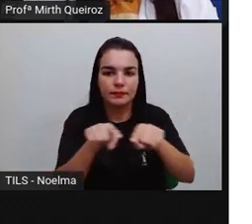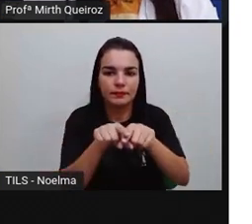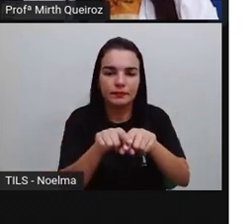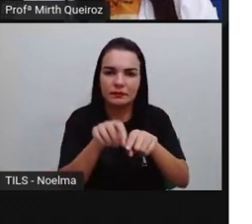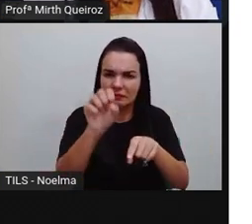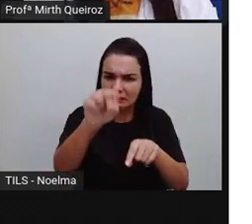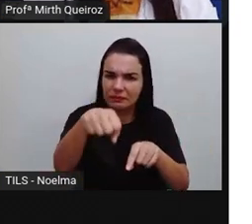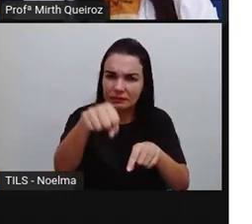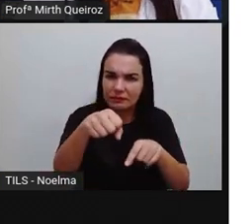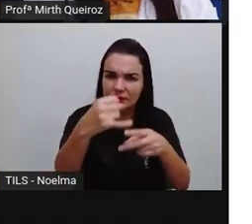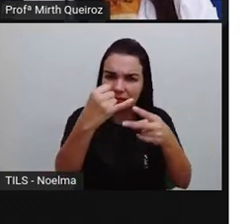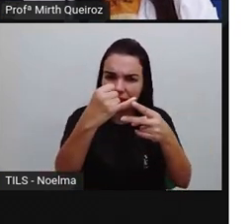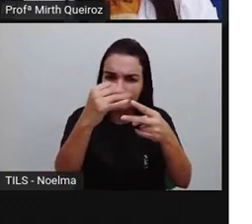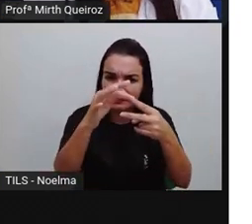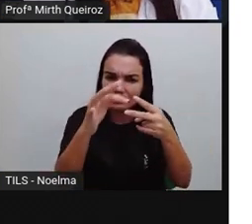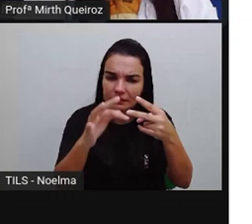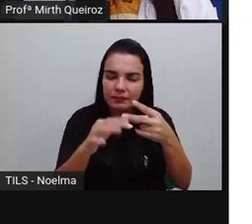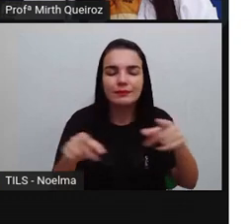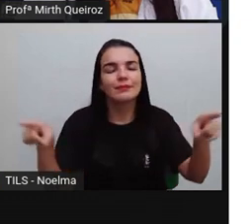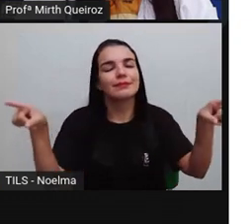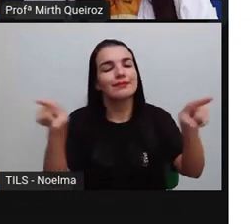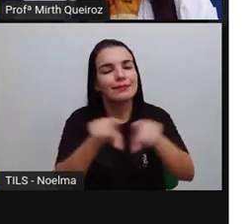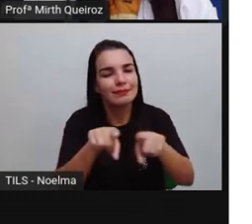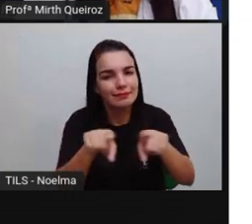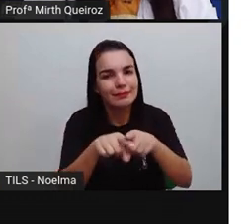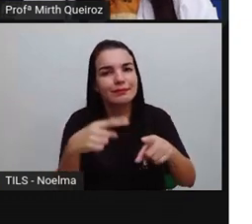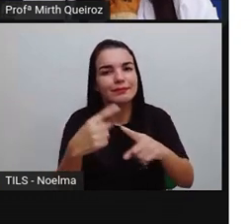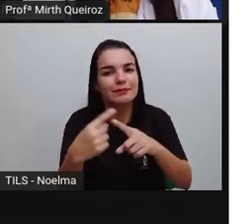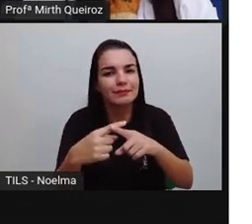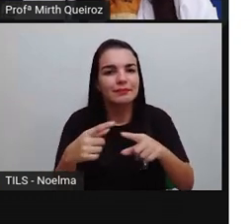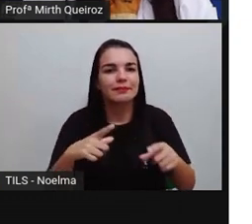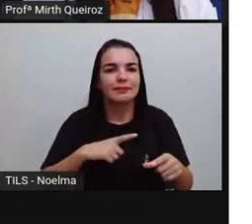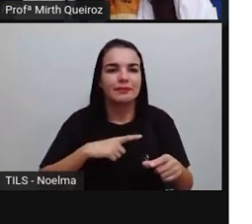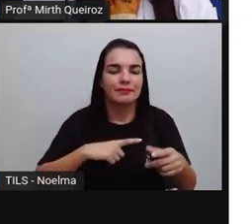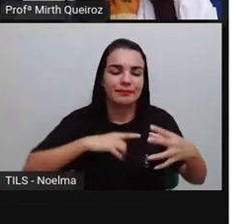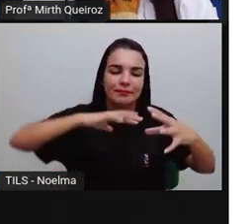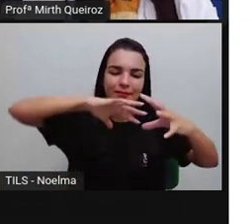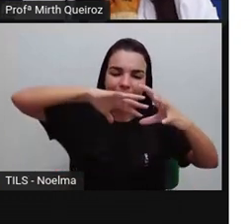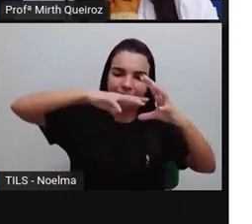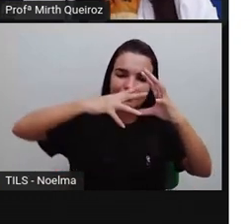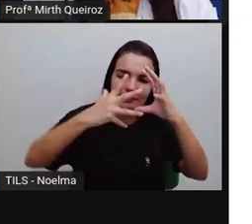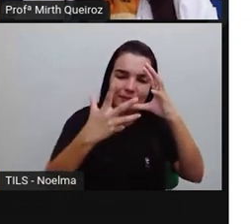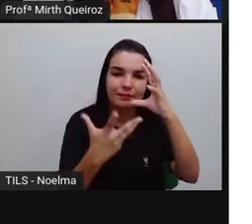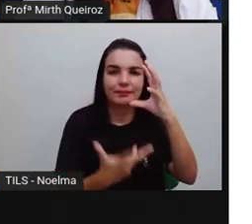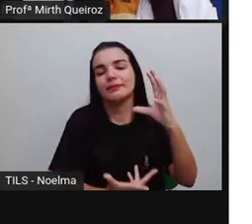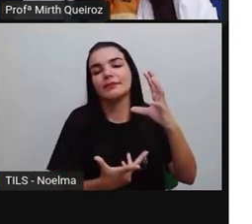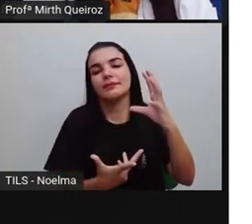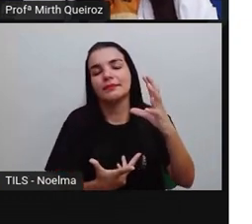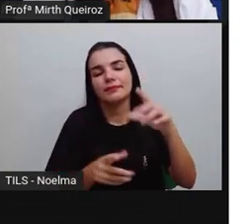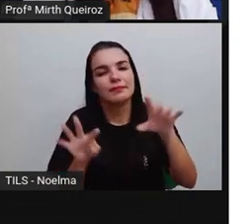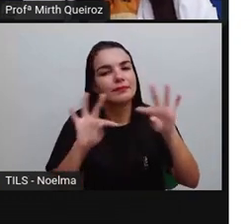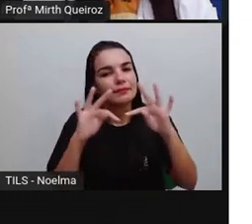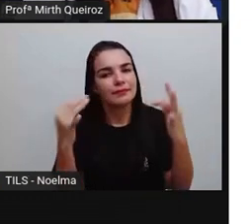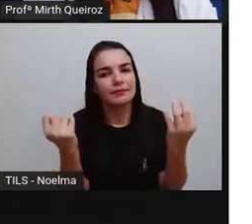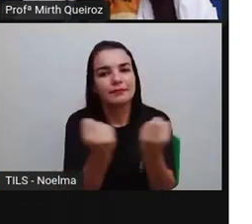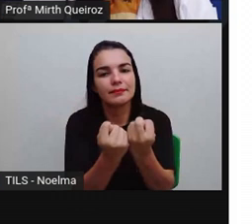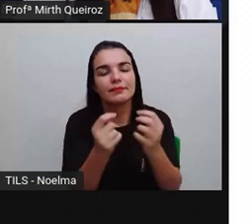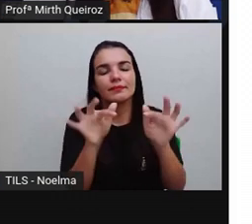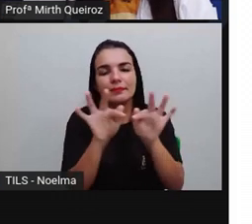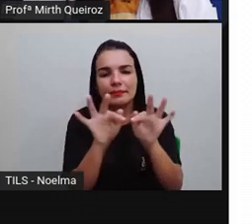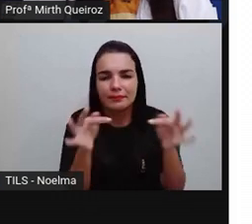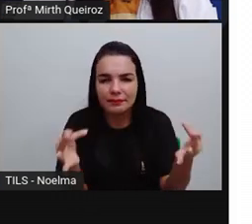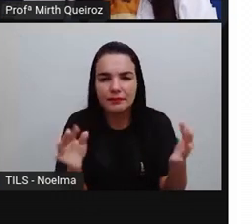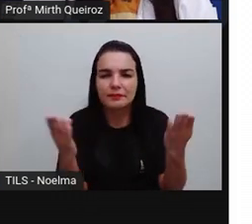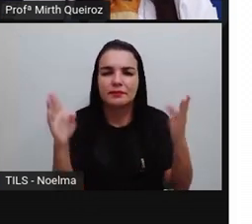Por apresentar todas as propriedades do polígono. É fechado, é simples, né? Há o encontro aí de dois